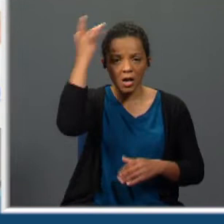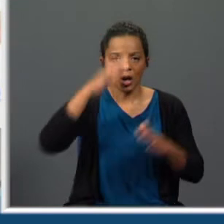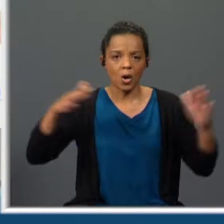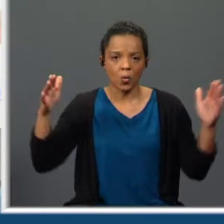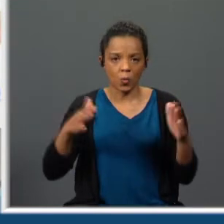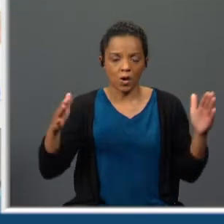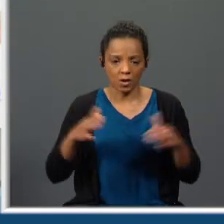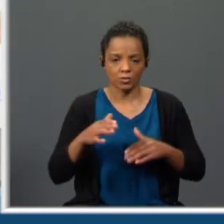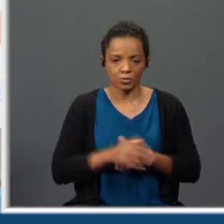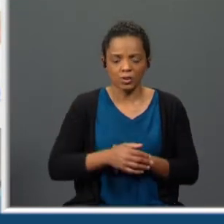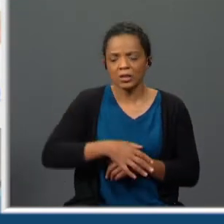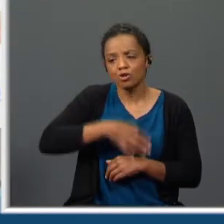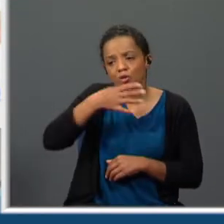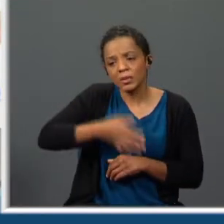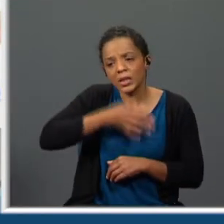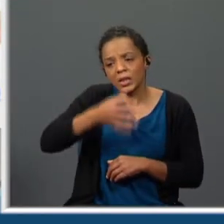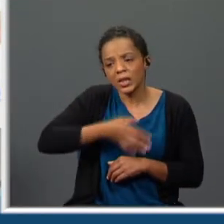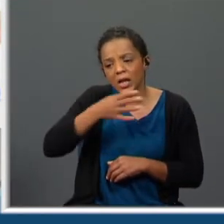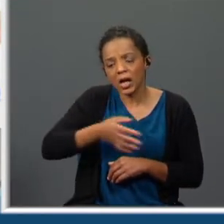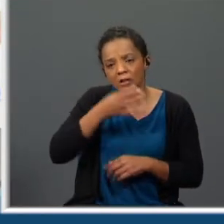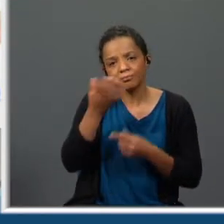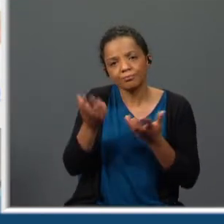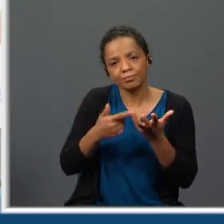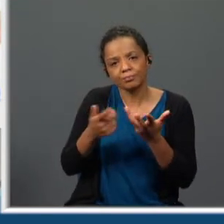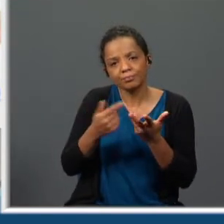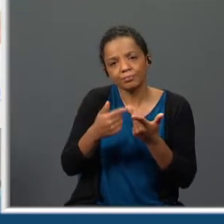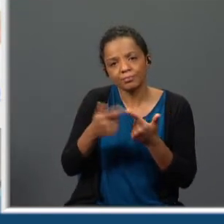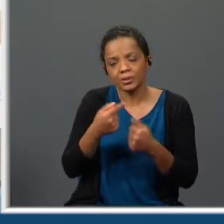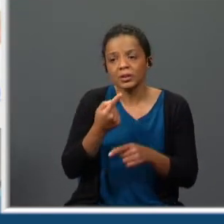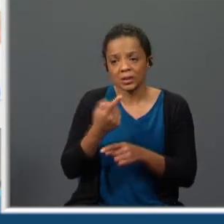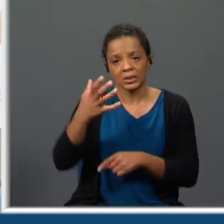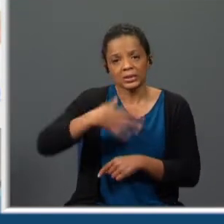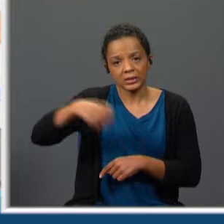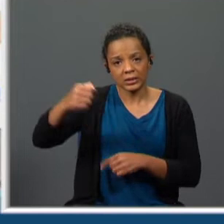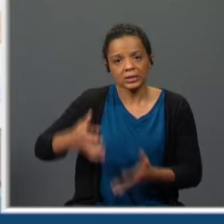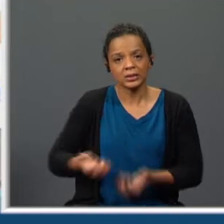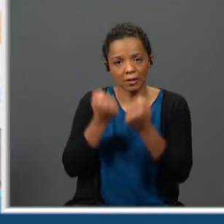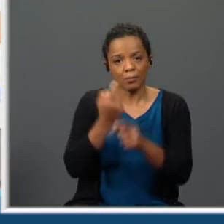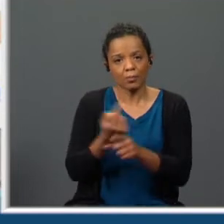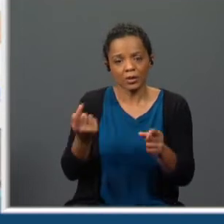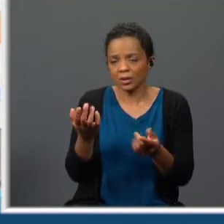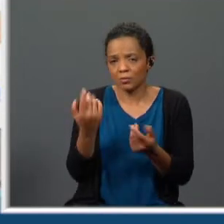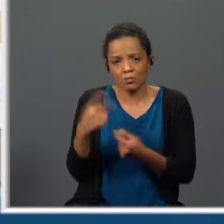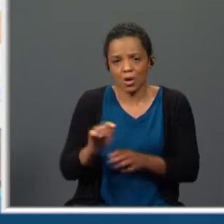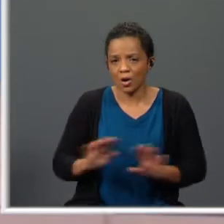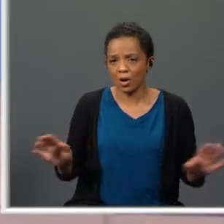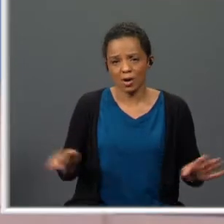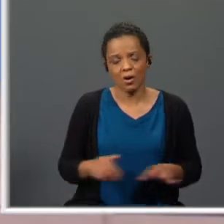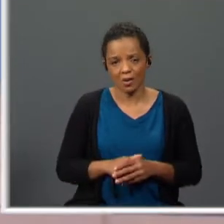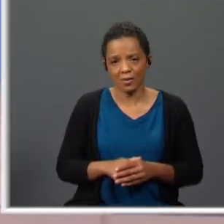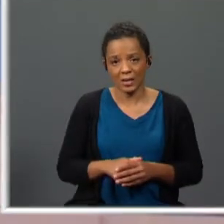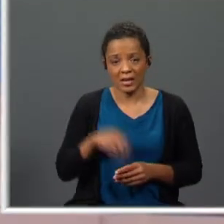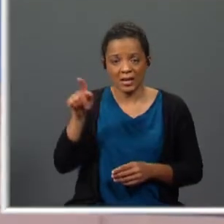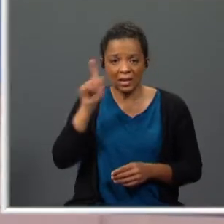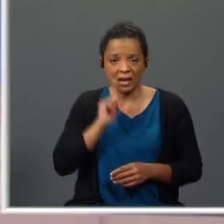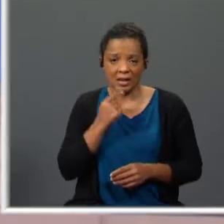que só lhe está a explicar só lhe está a apresentar as razões porque ela deve salvar mais nada portanto ela